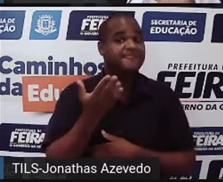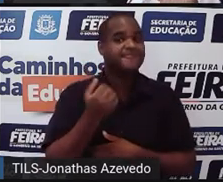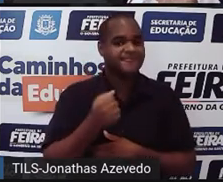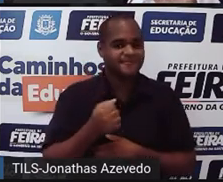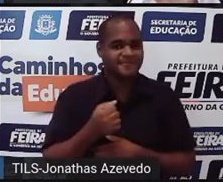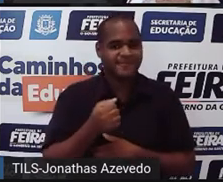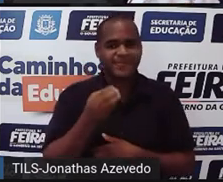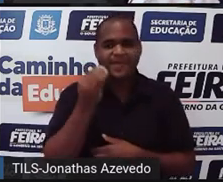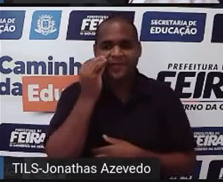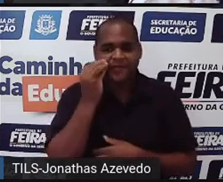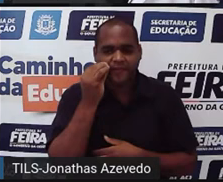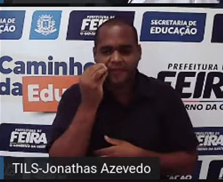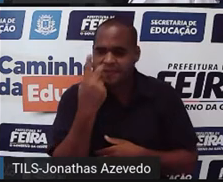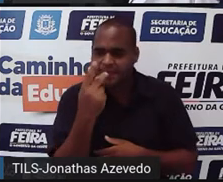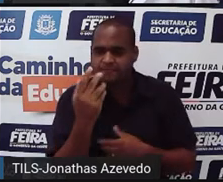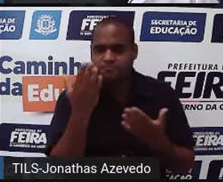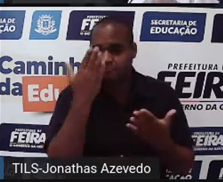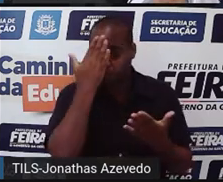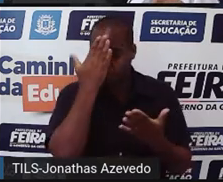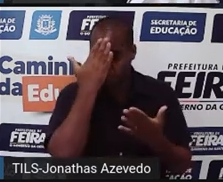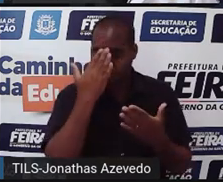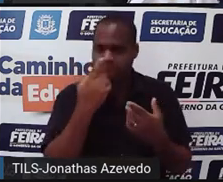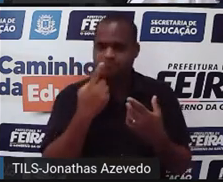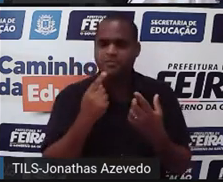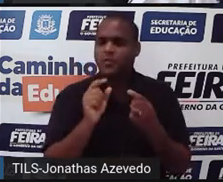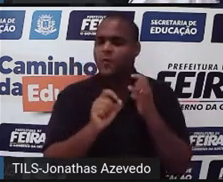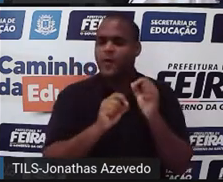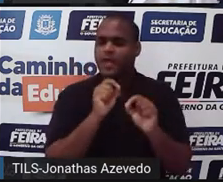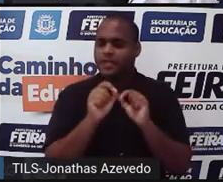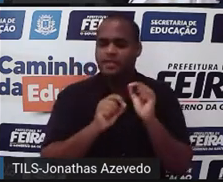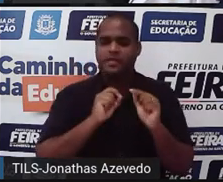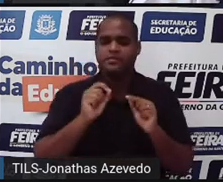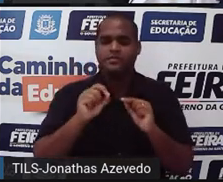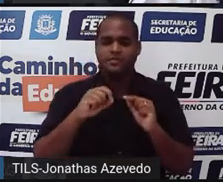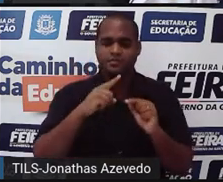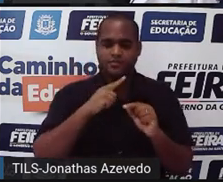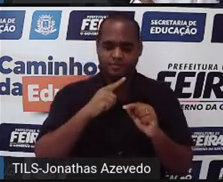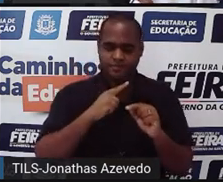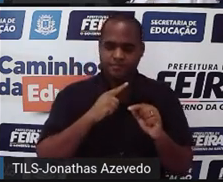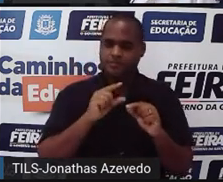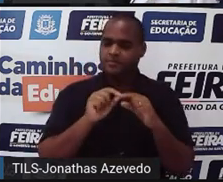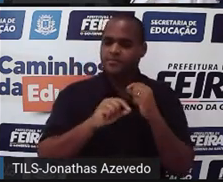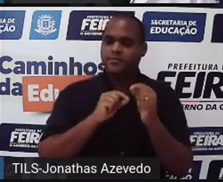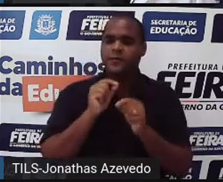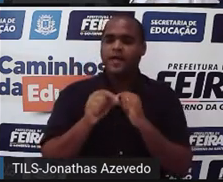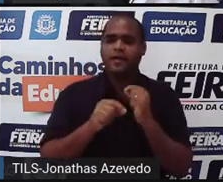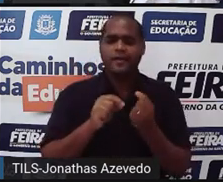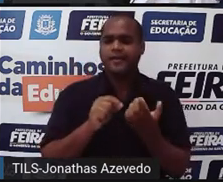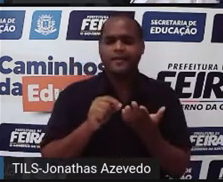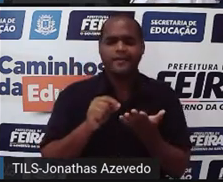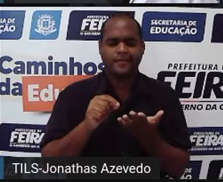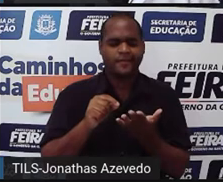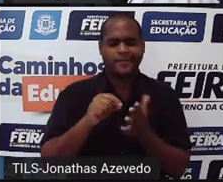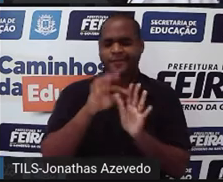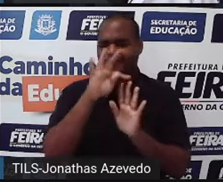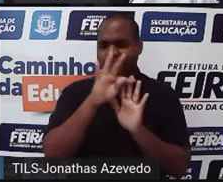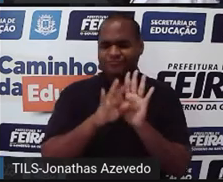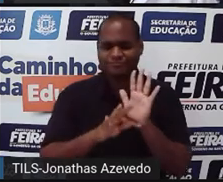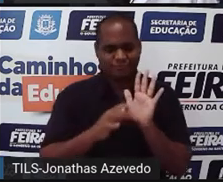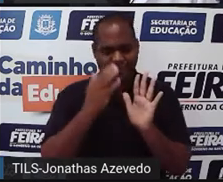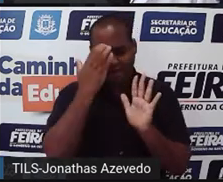para ver se a gente sabe mesmo esse lance, tá? Do que é interpretação. É um testezinho